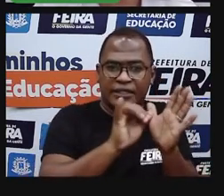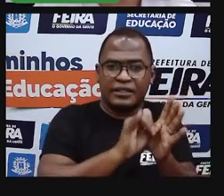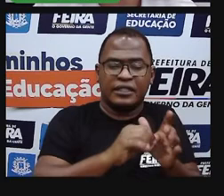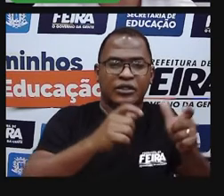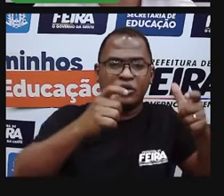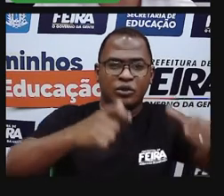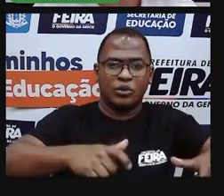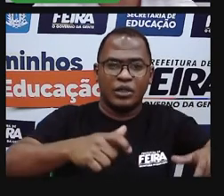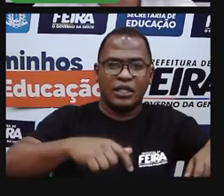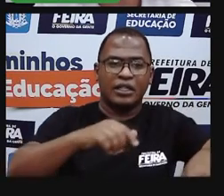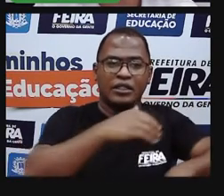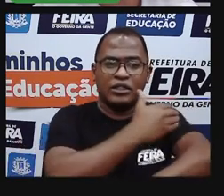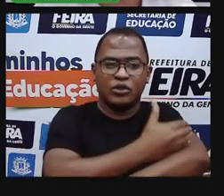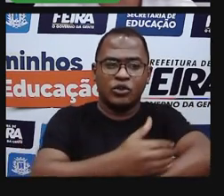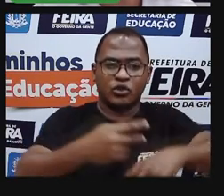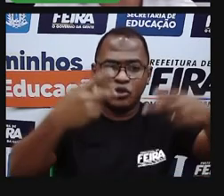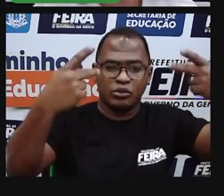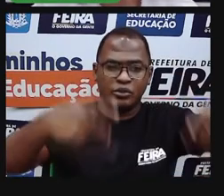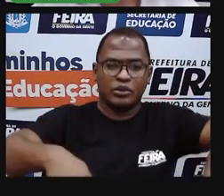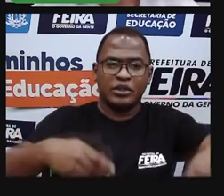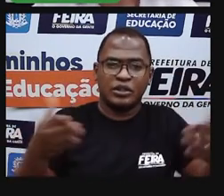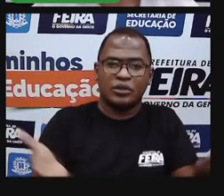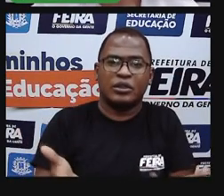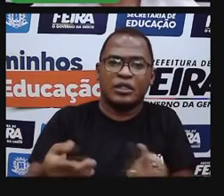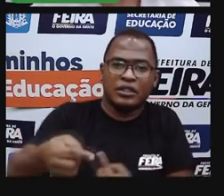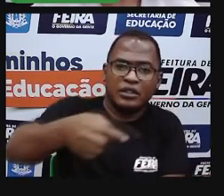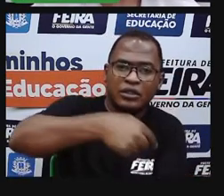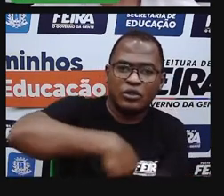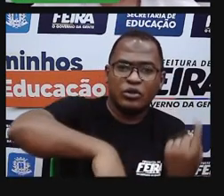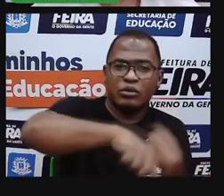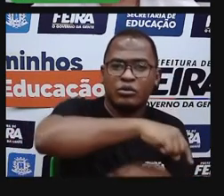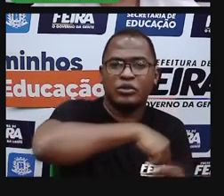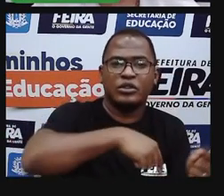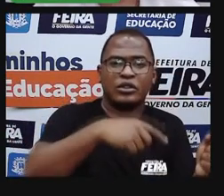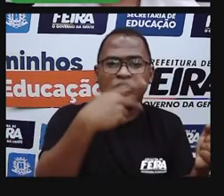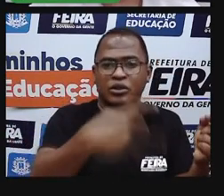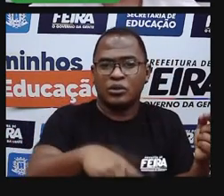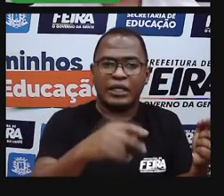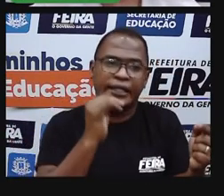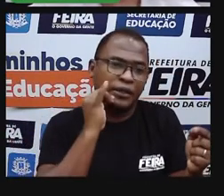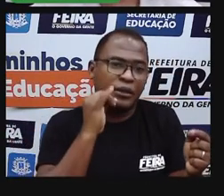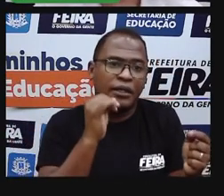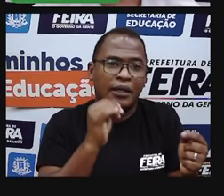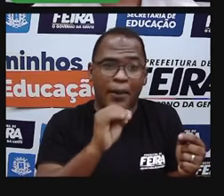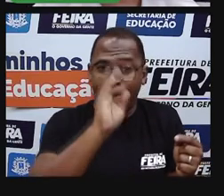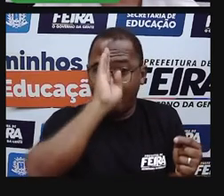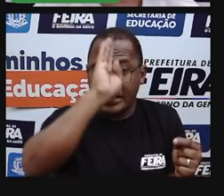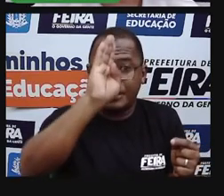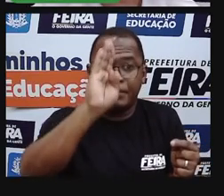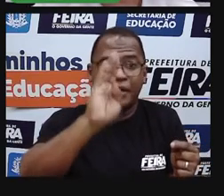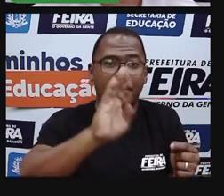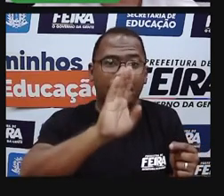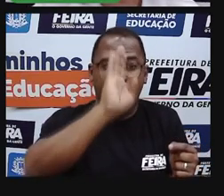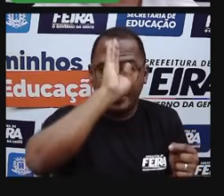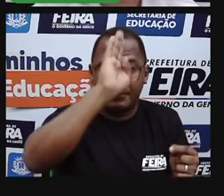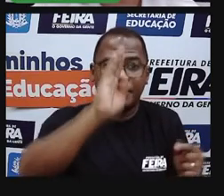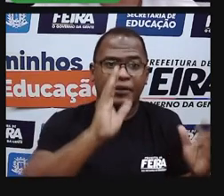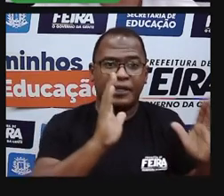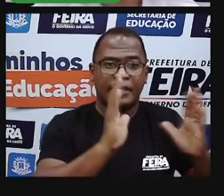comunidade que frequenta os lugares em comum, né? Então, a gente já percebeu que o que a gente denomina de